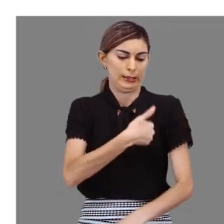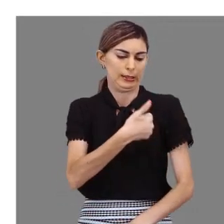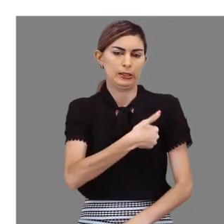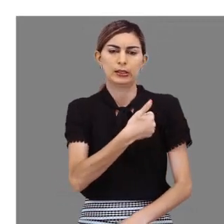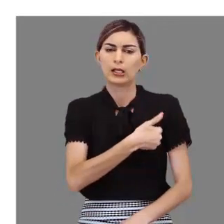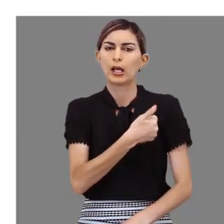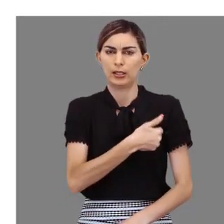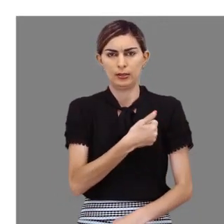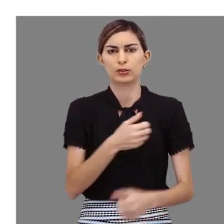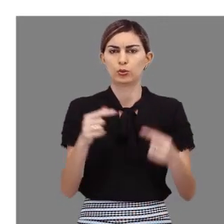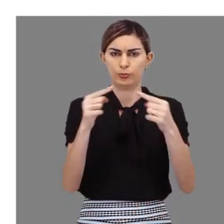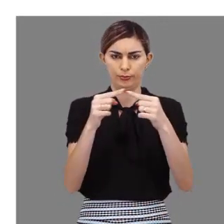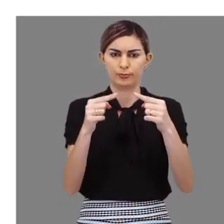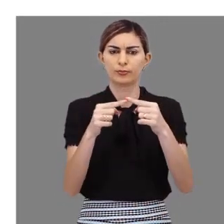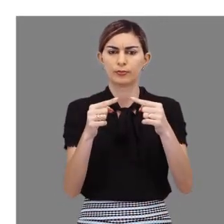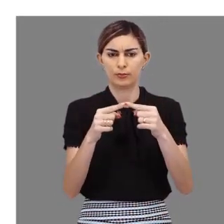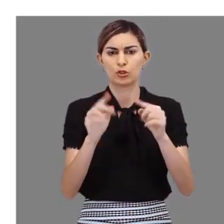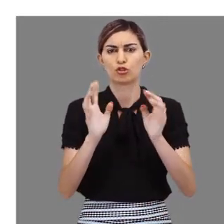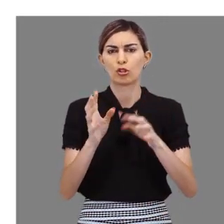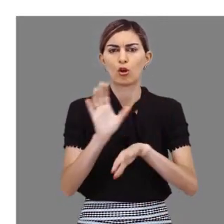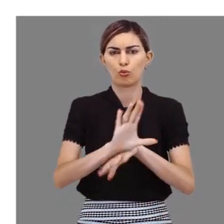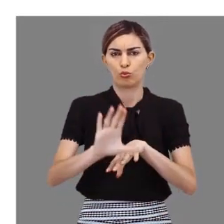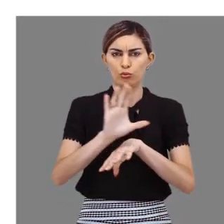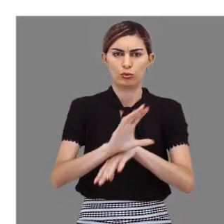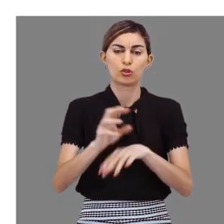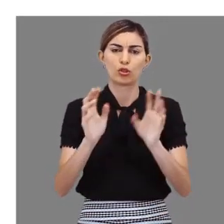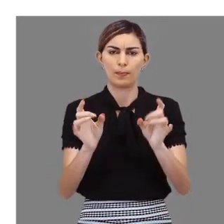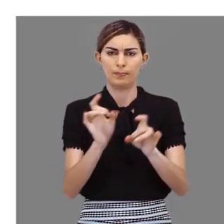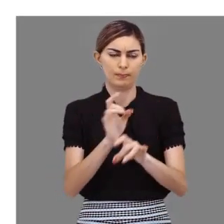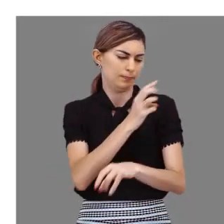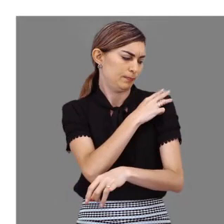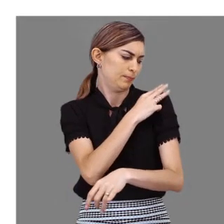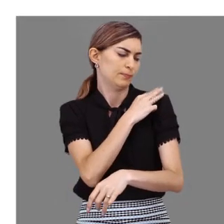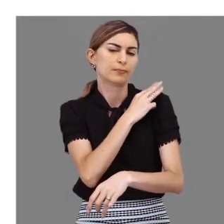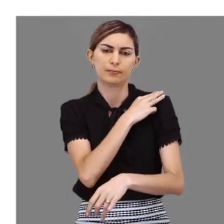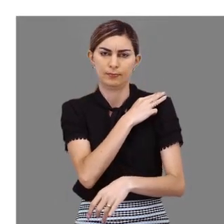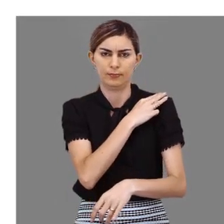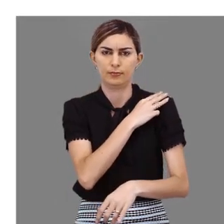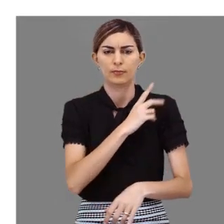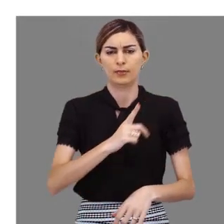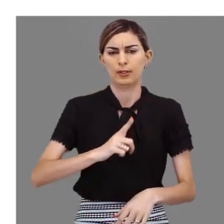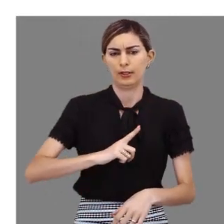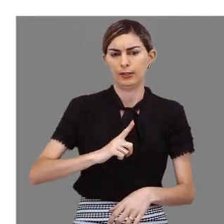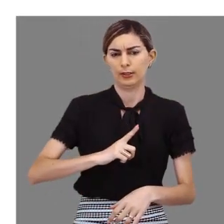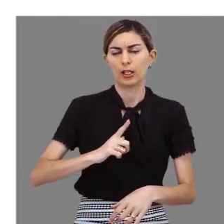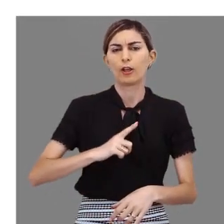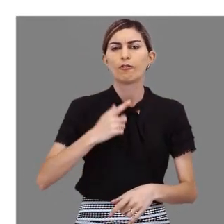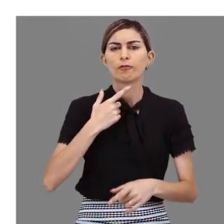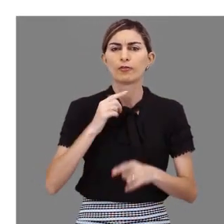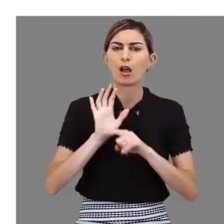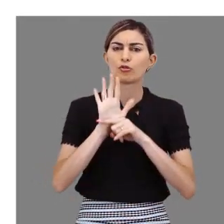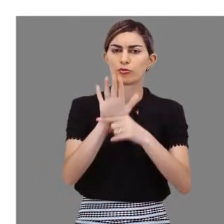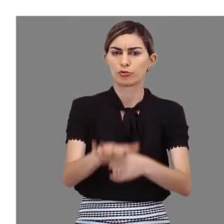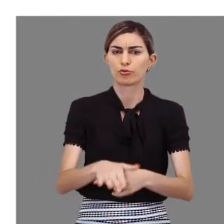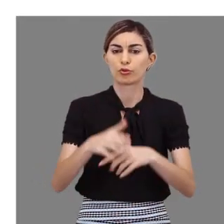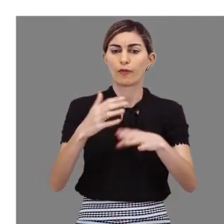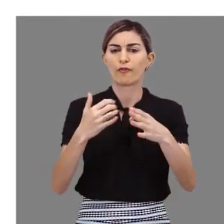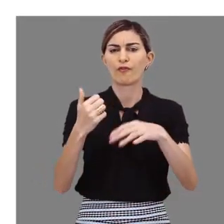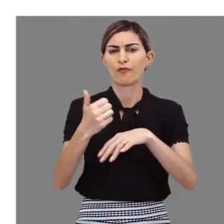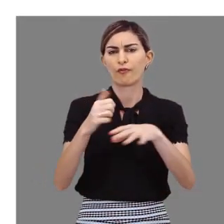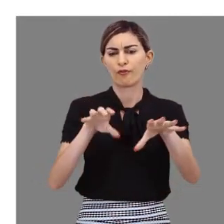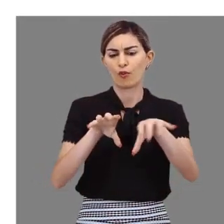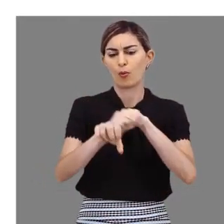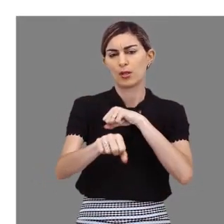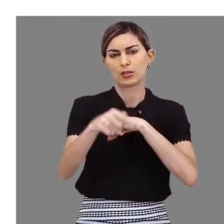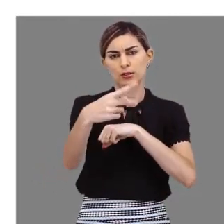própria e que estejam cursando o ensino médio da rede. Tem o intuito de contribuir com a formação dos